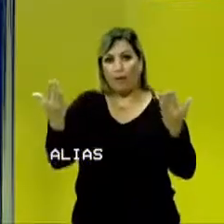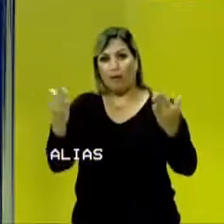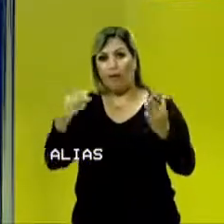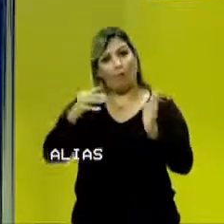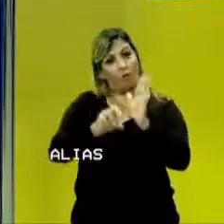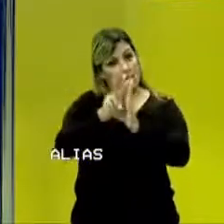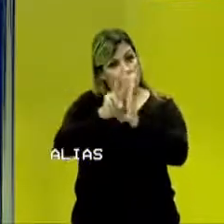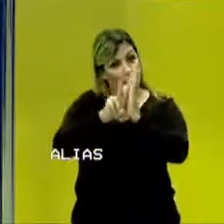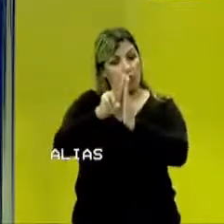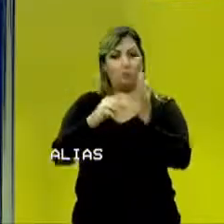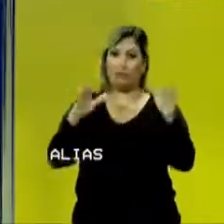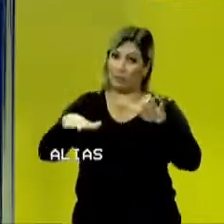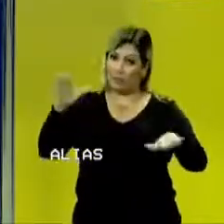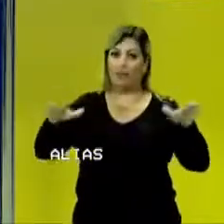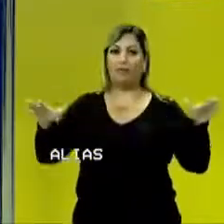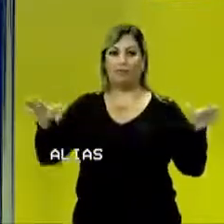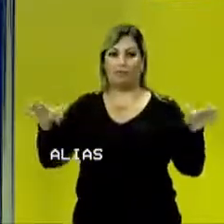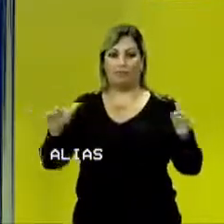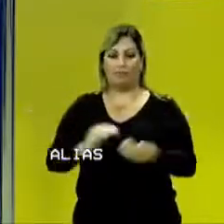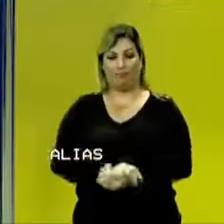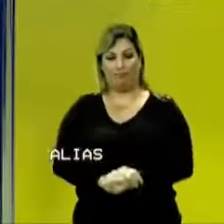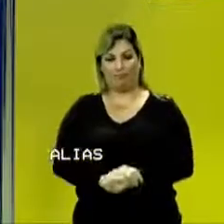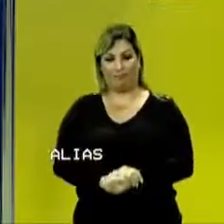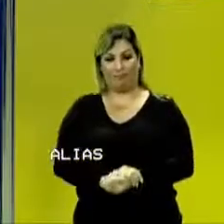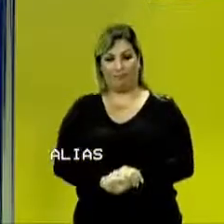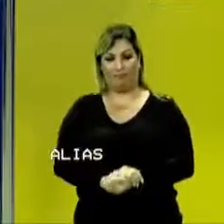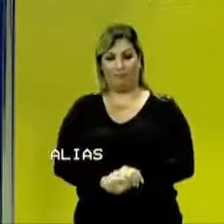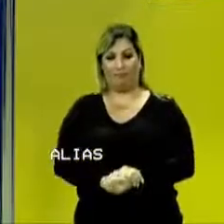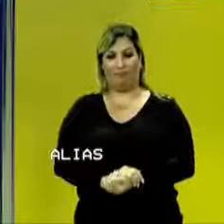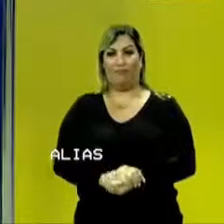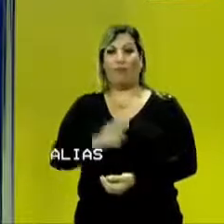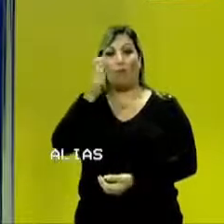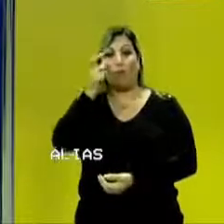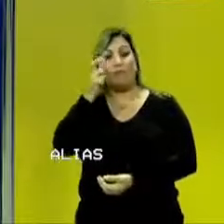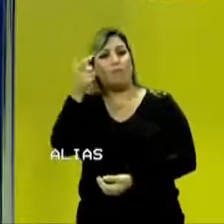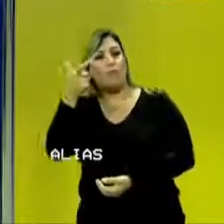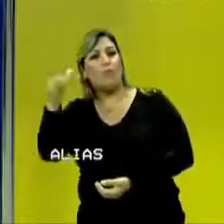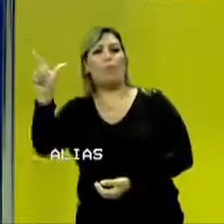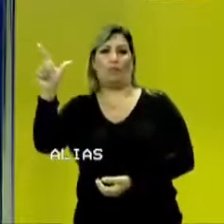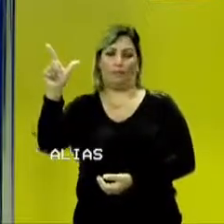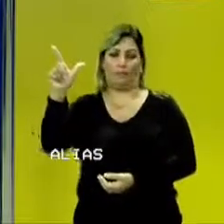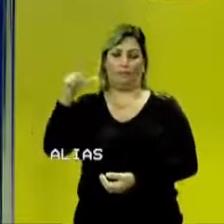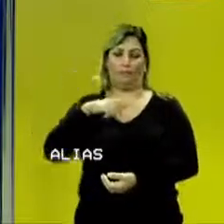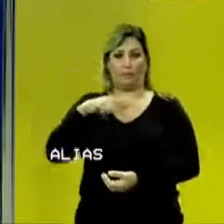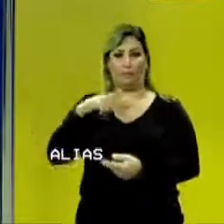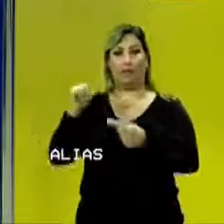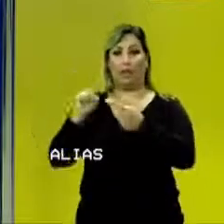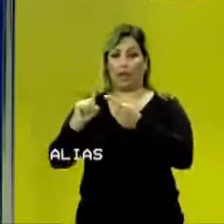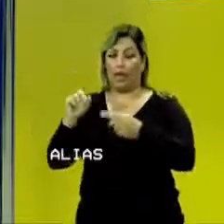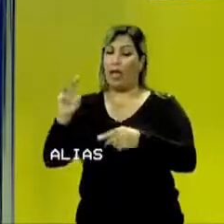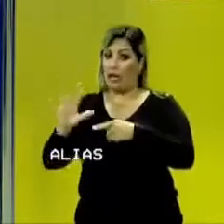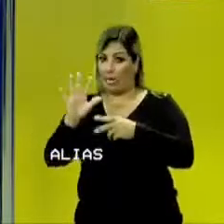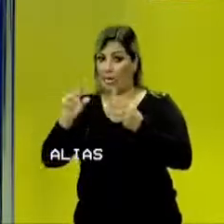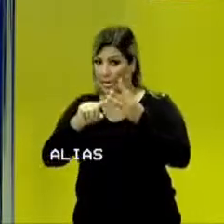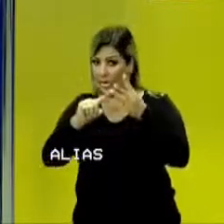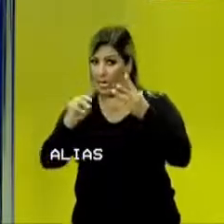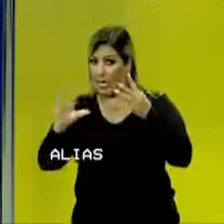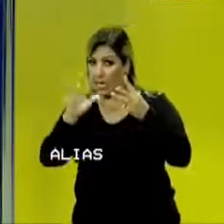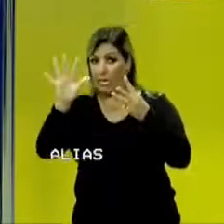recipiente, consideramos o quê? Desprezível, ok? Outra observação sobre os gases. Eles se chocam